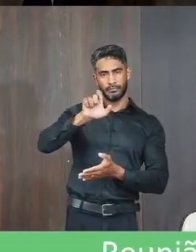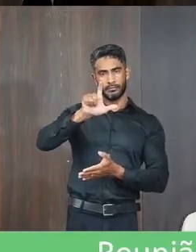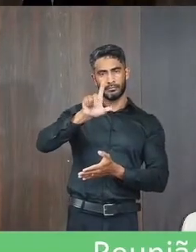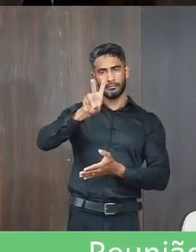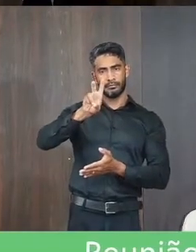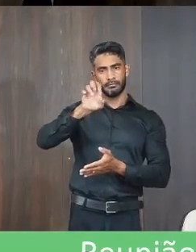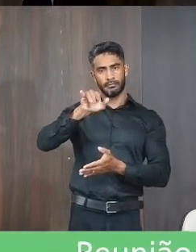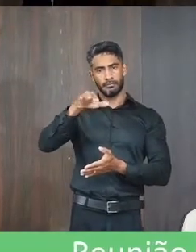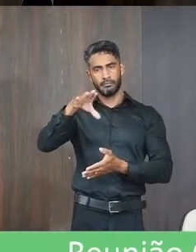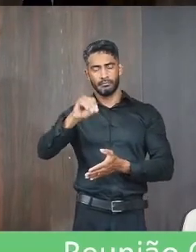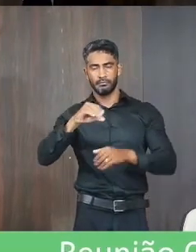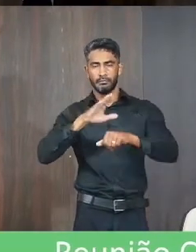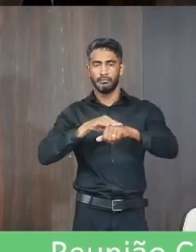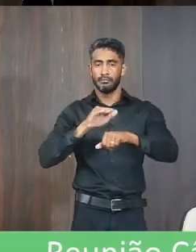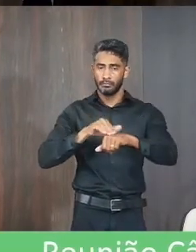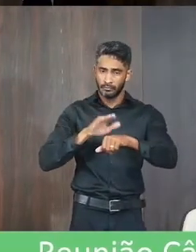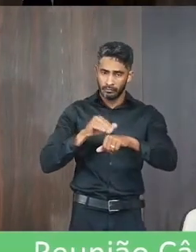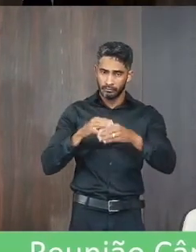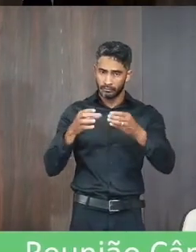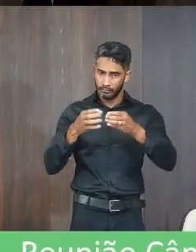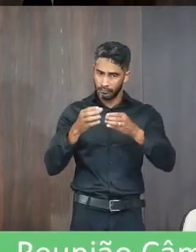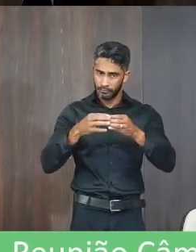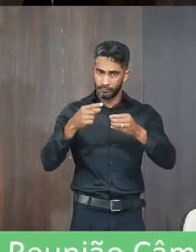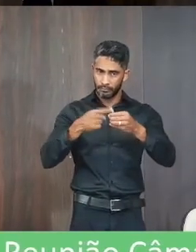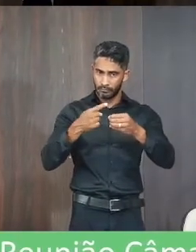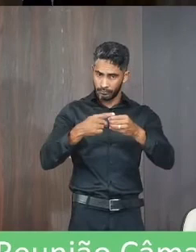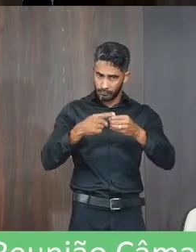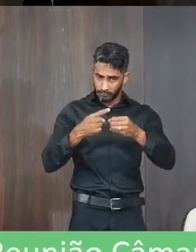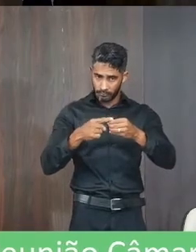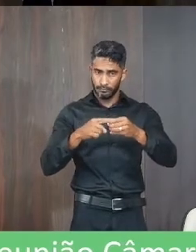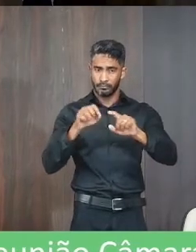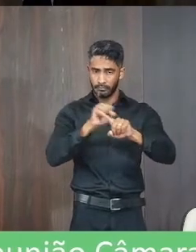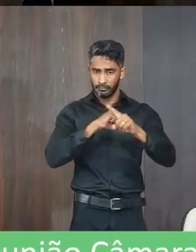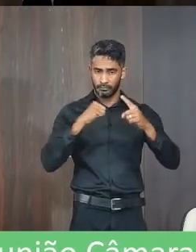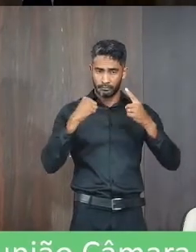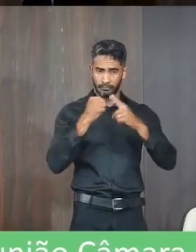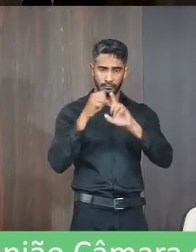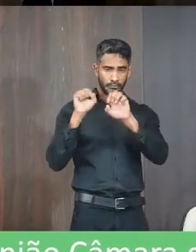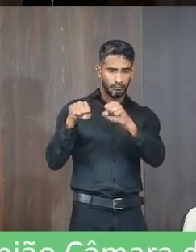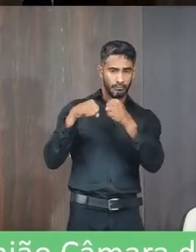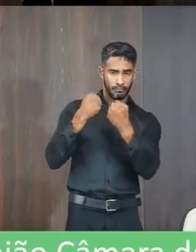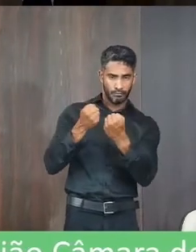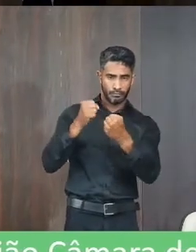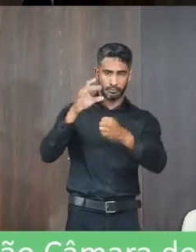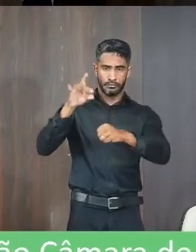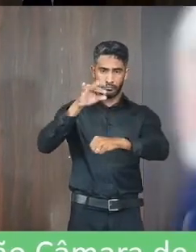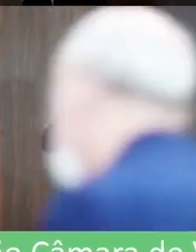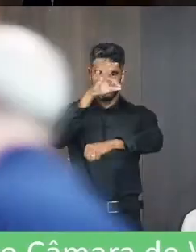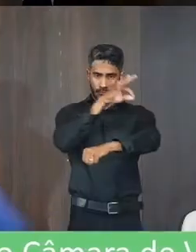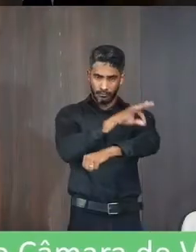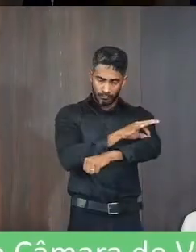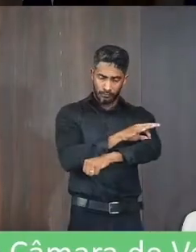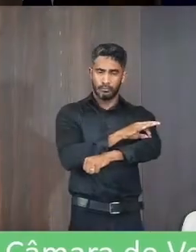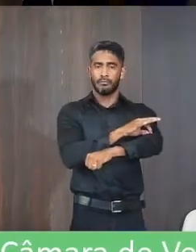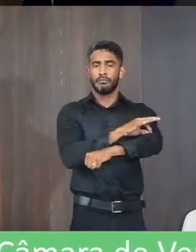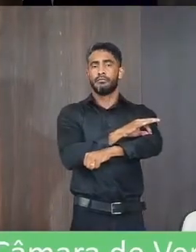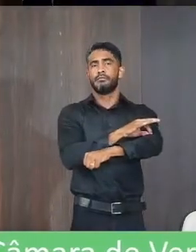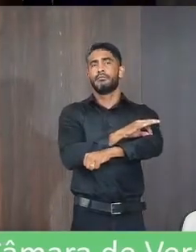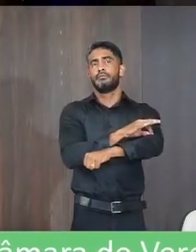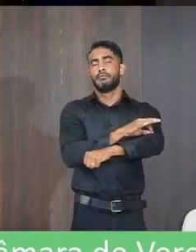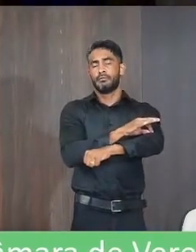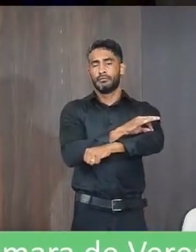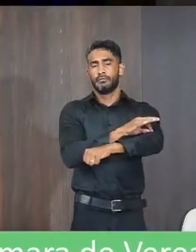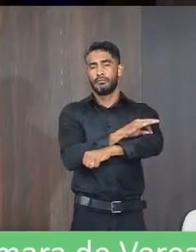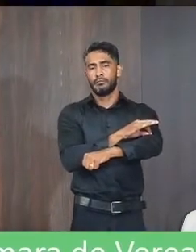Campos de Albuquerque, convoca os membros do Comitê Municipal de Mobilização Social de Combate à Dengue, Chukungunha e